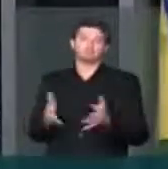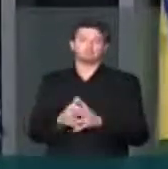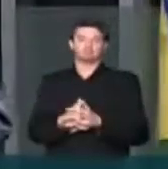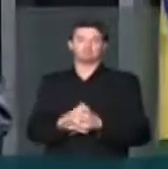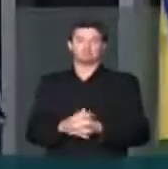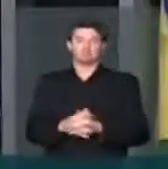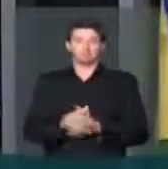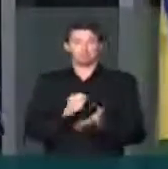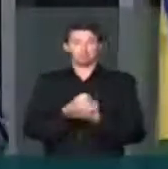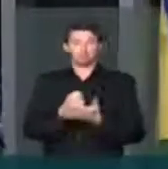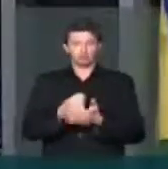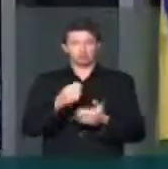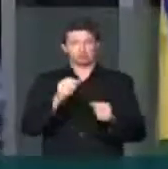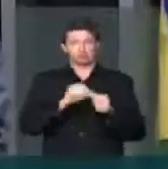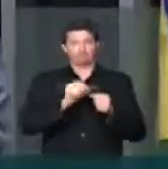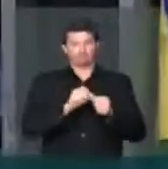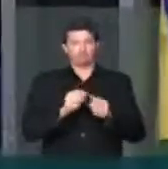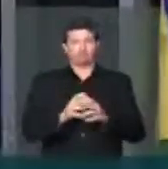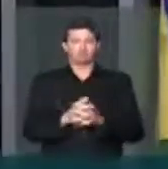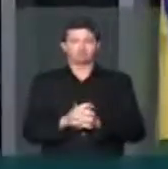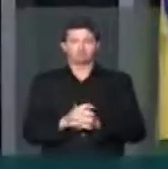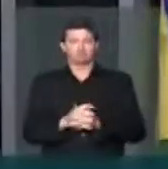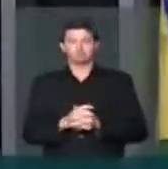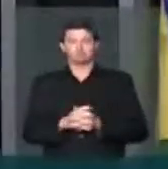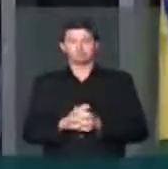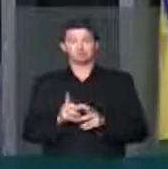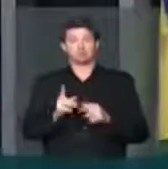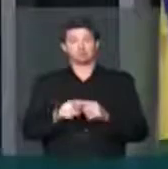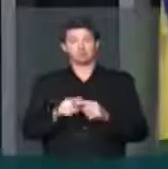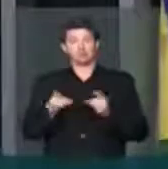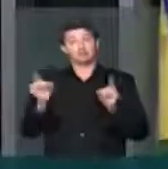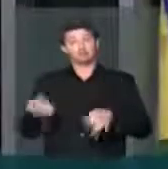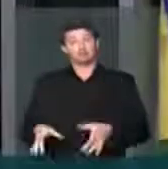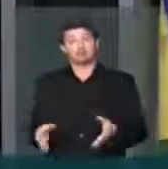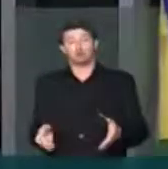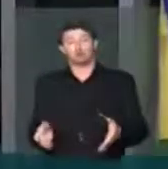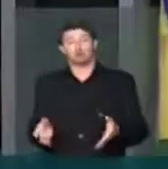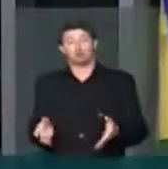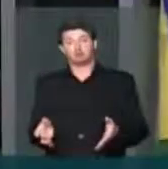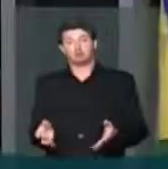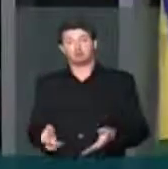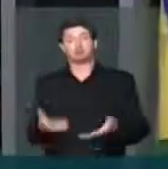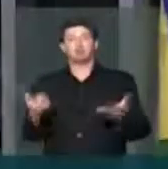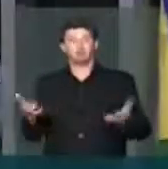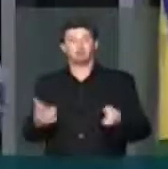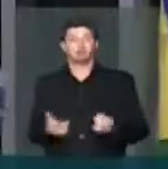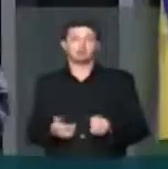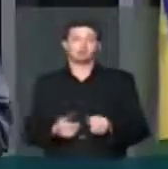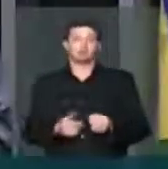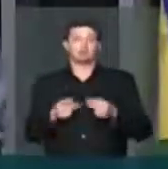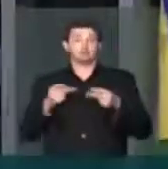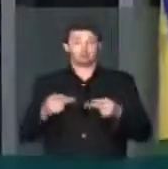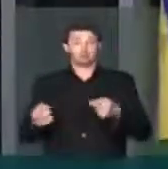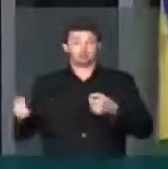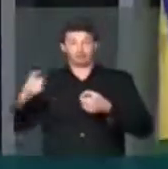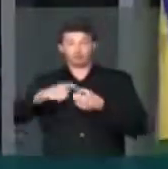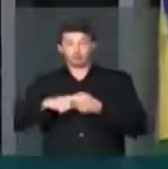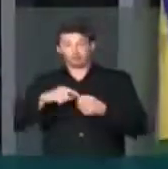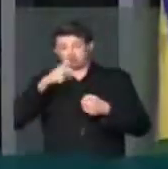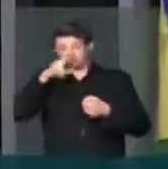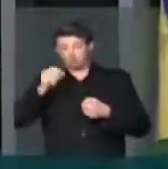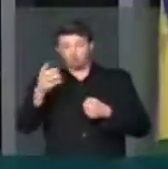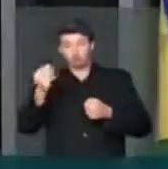contratação no mercado internacional que está sobrando sondas. Além de tudo, isso é um projeto que tem uma vinculação